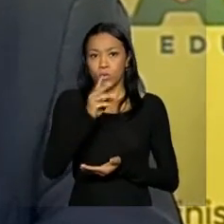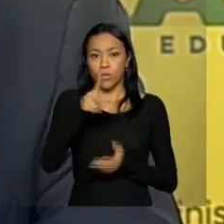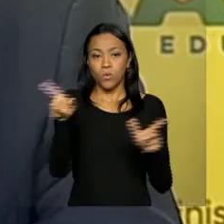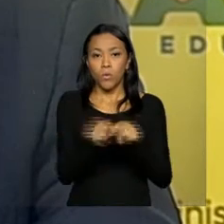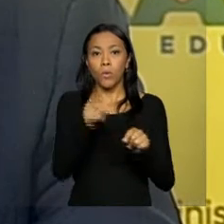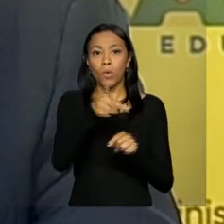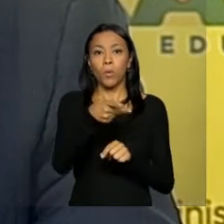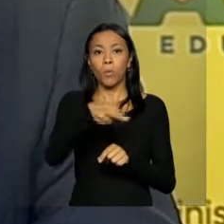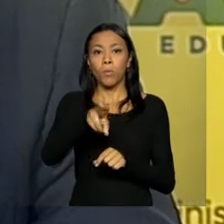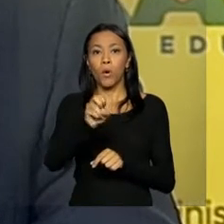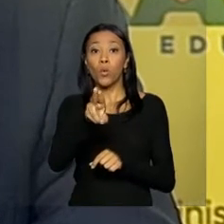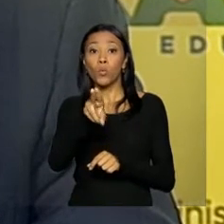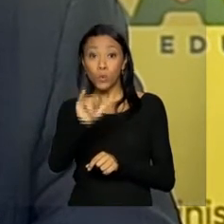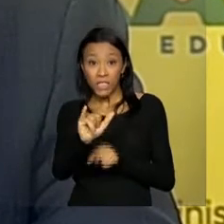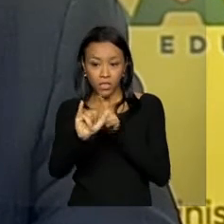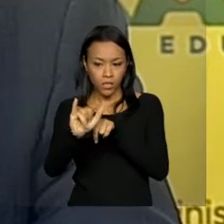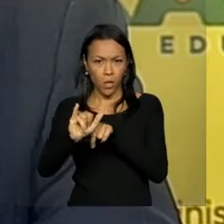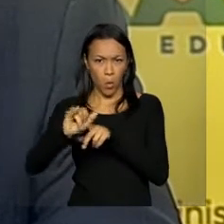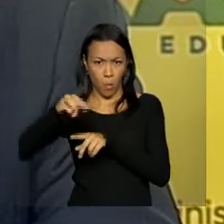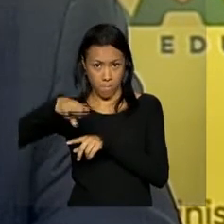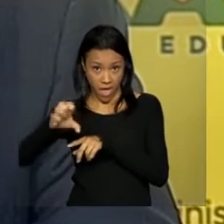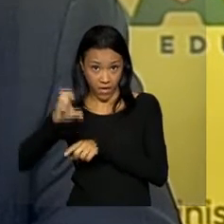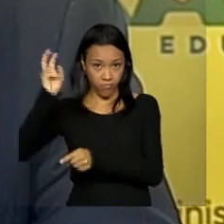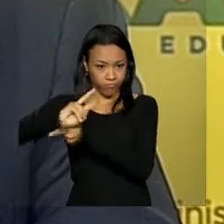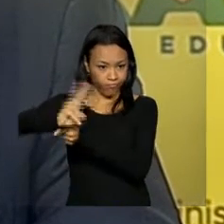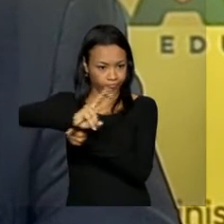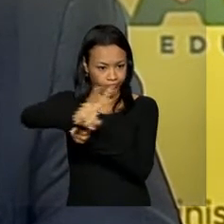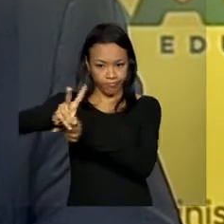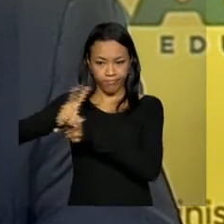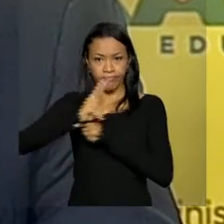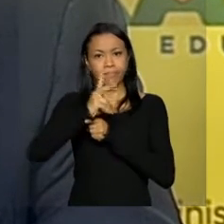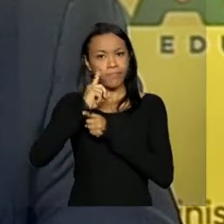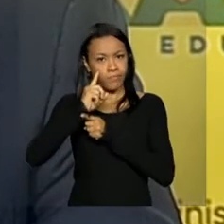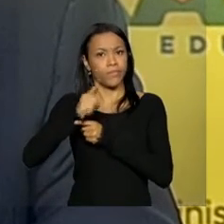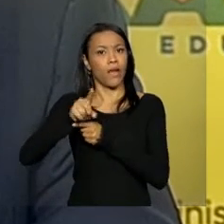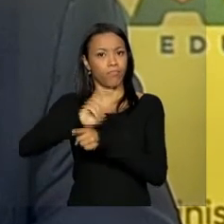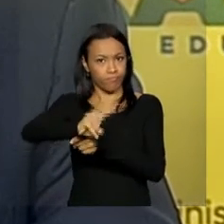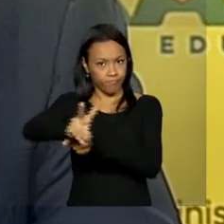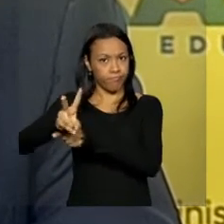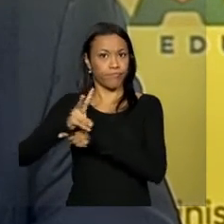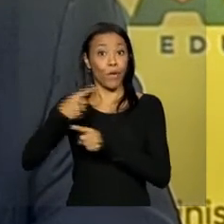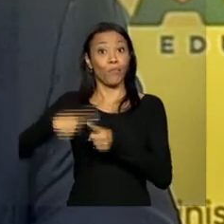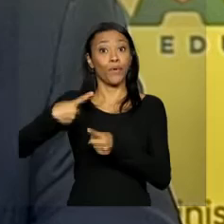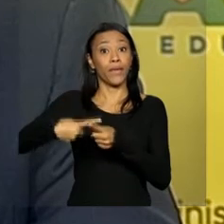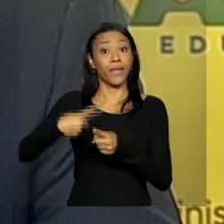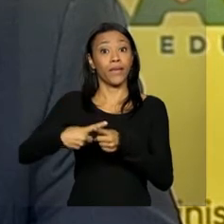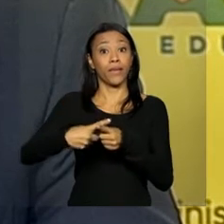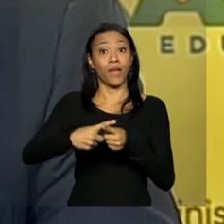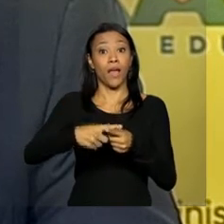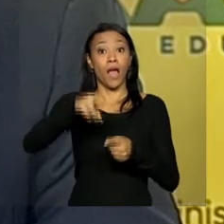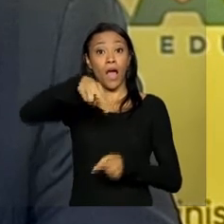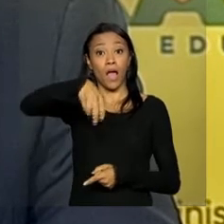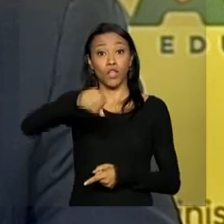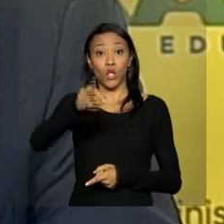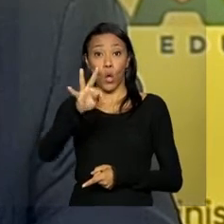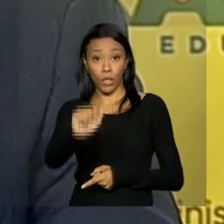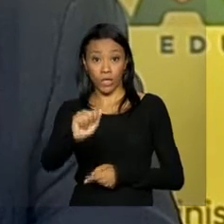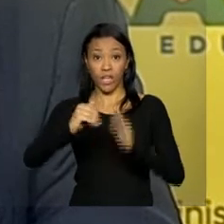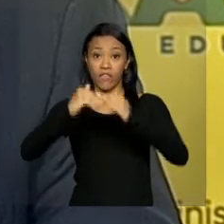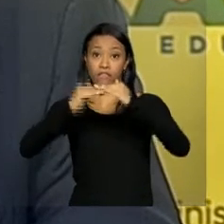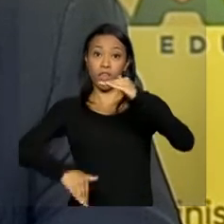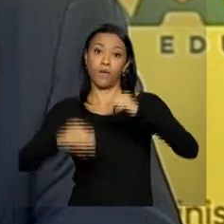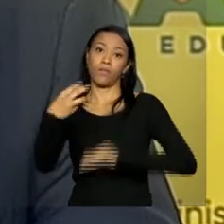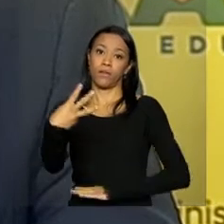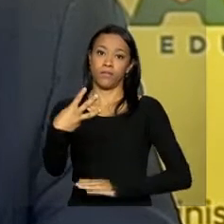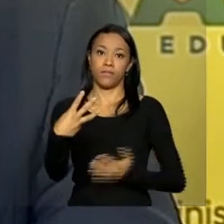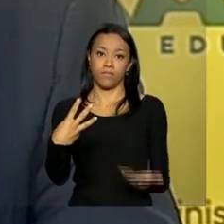supervisão do MEC, predominantemente ou quase que exclusivamente, porque tiraram nota de avaliação inferior a